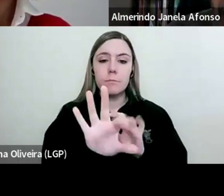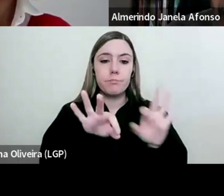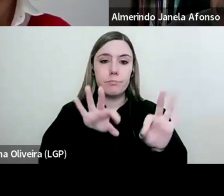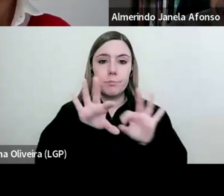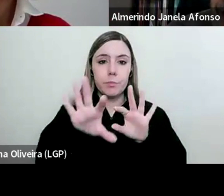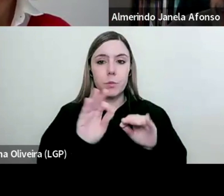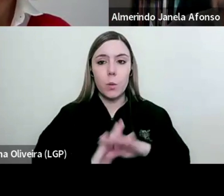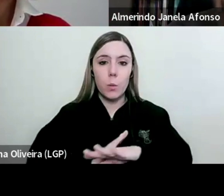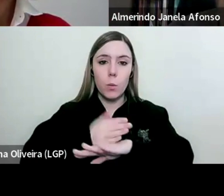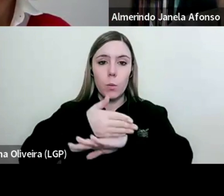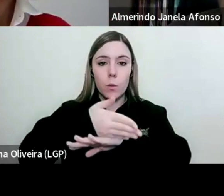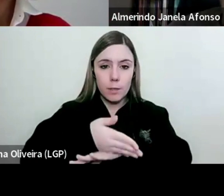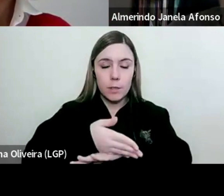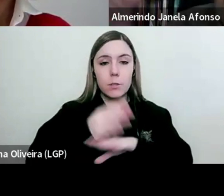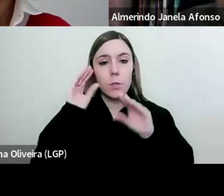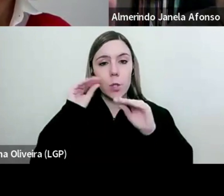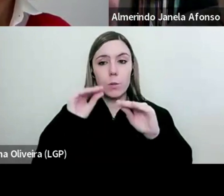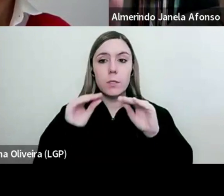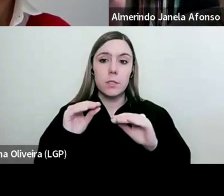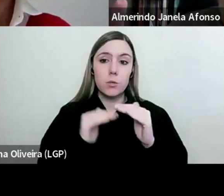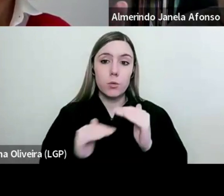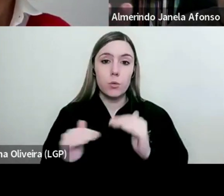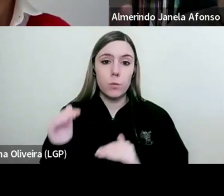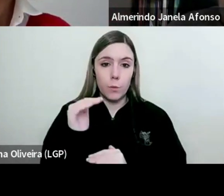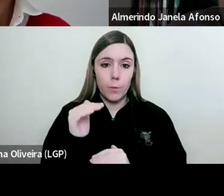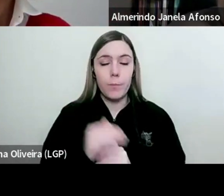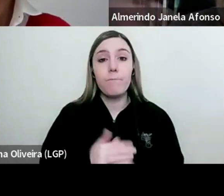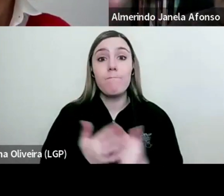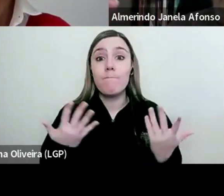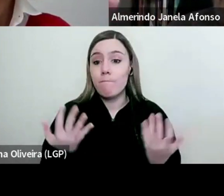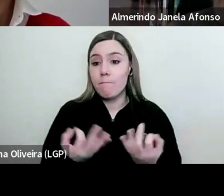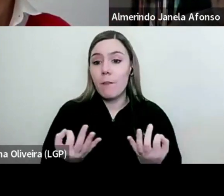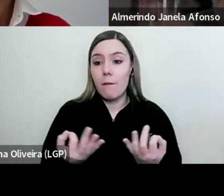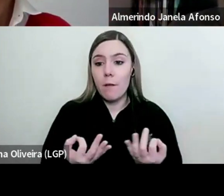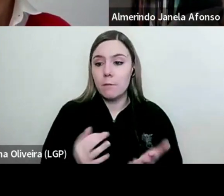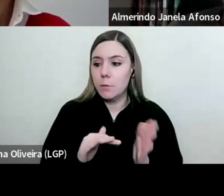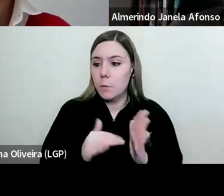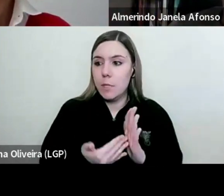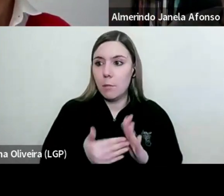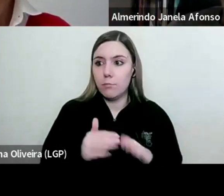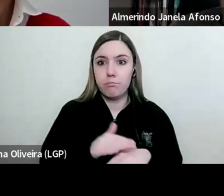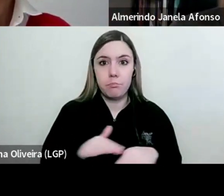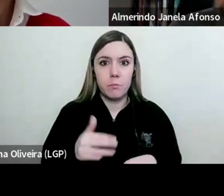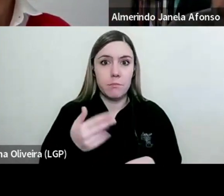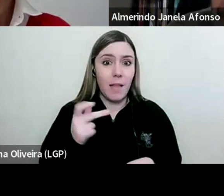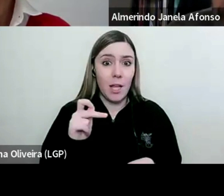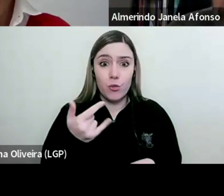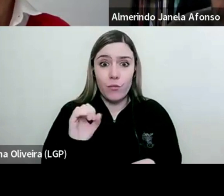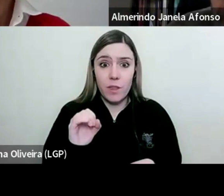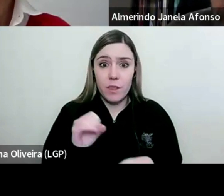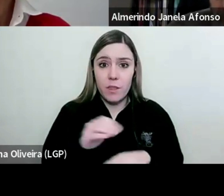ao ensino superior. Portanto, vejam, praticamente, tivemos sem exames praticamente 20 anos.